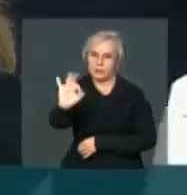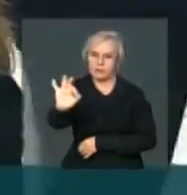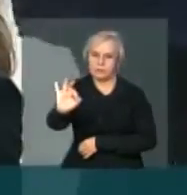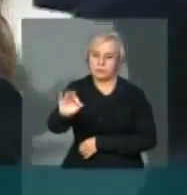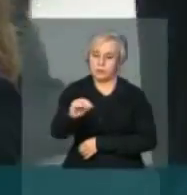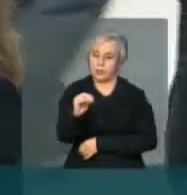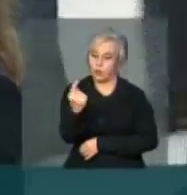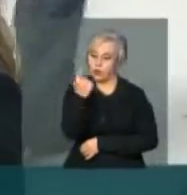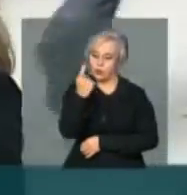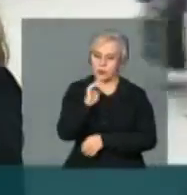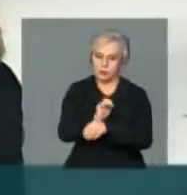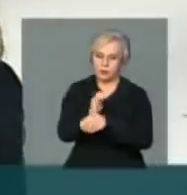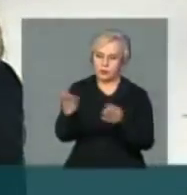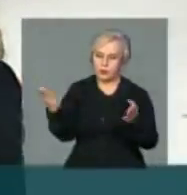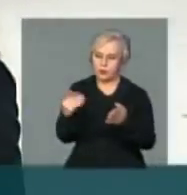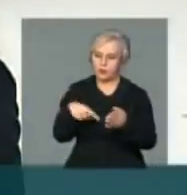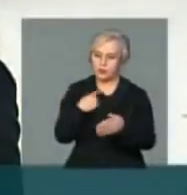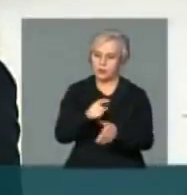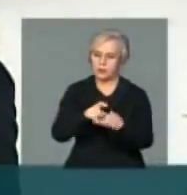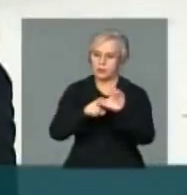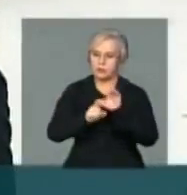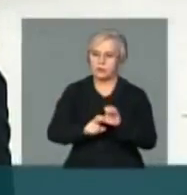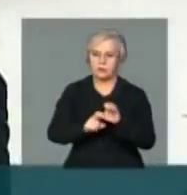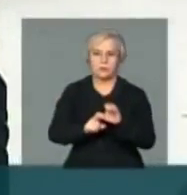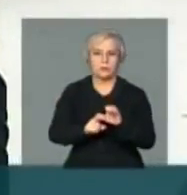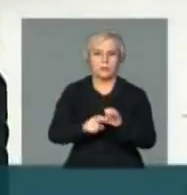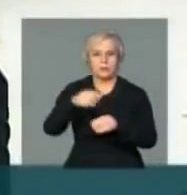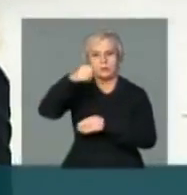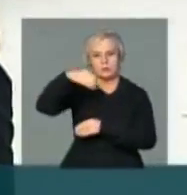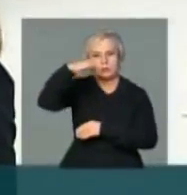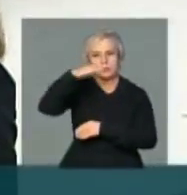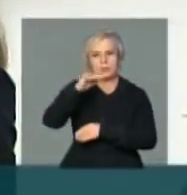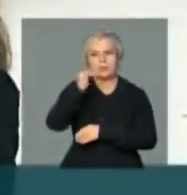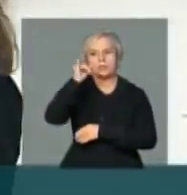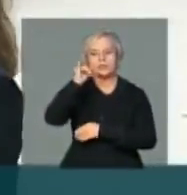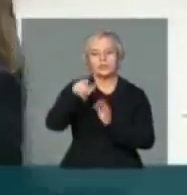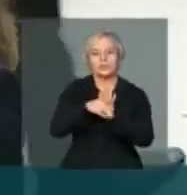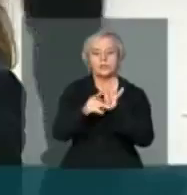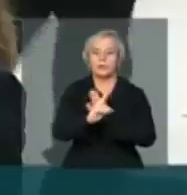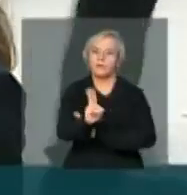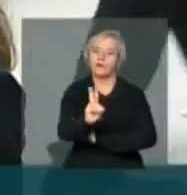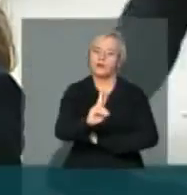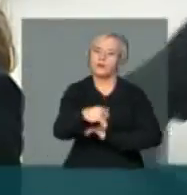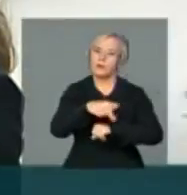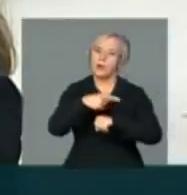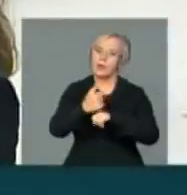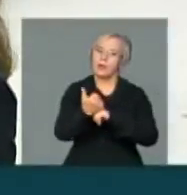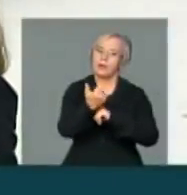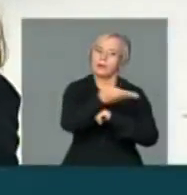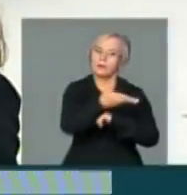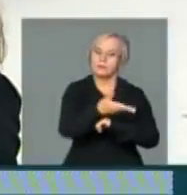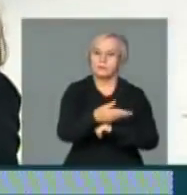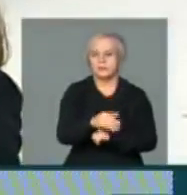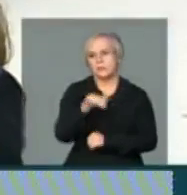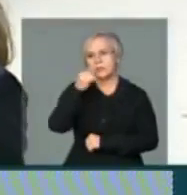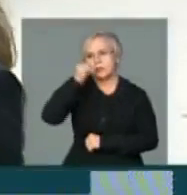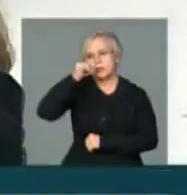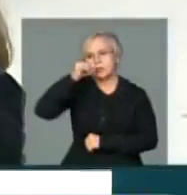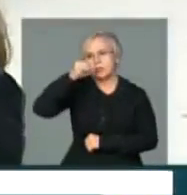dependemos da energia que vem de Guri, na Venezuela. Uma energia vulnerável,